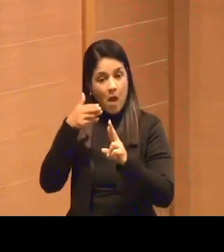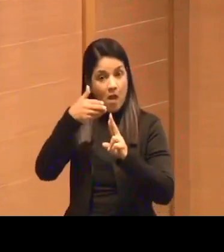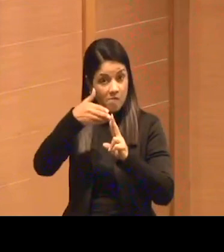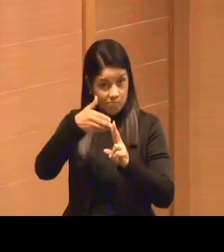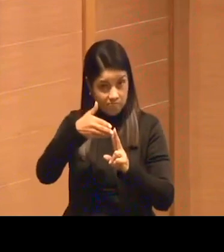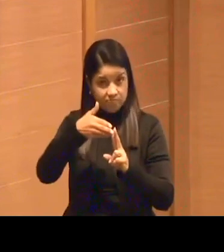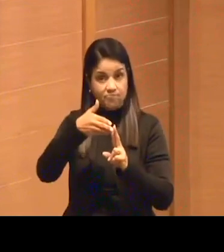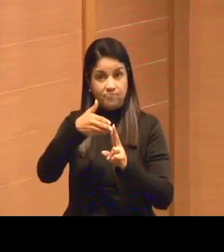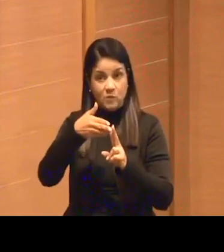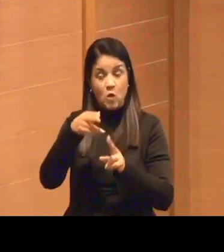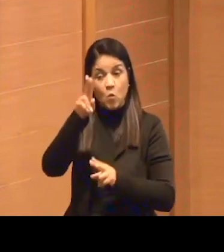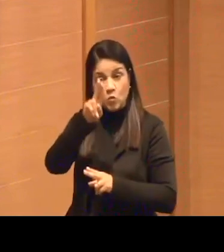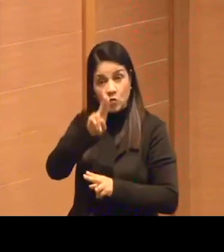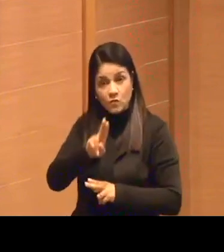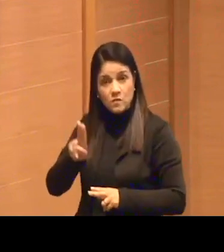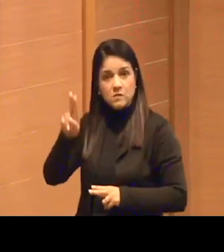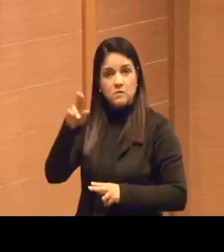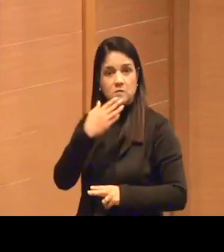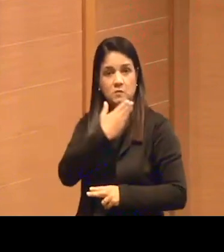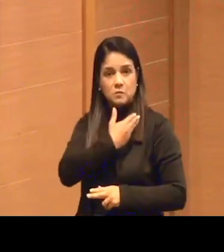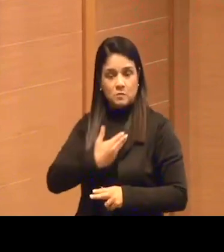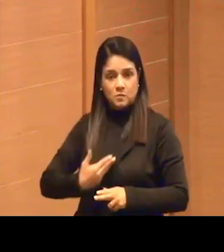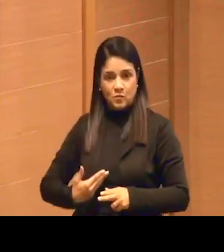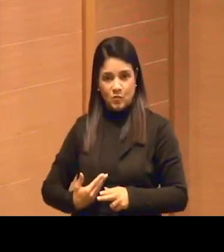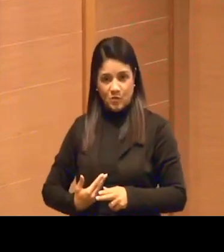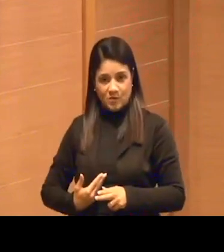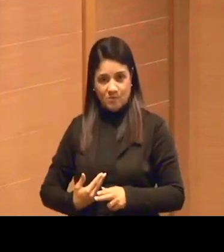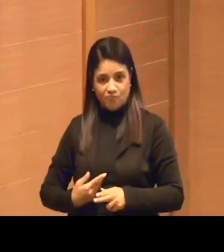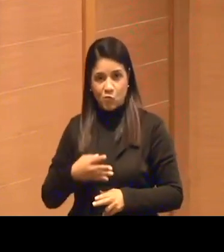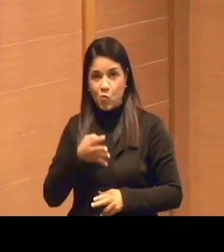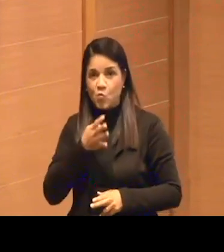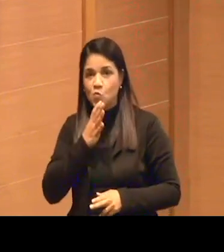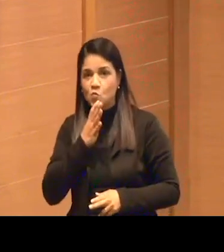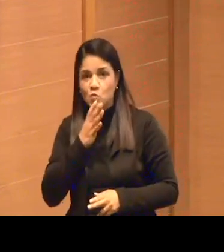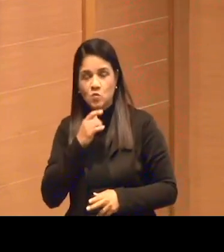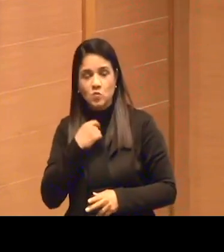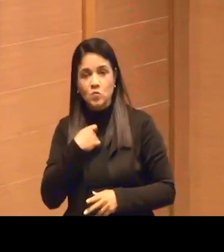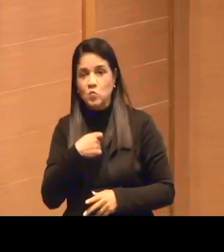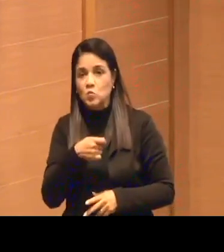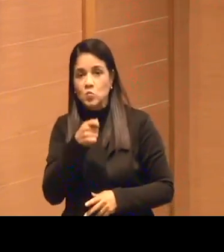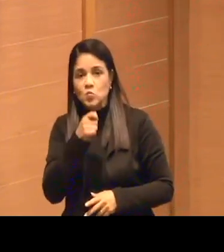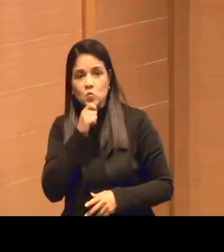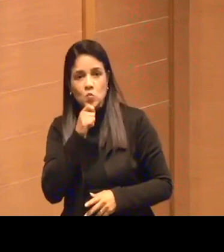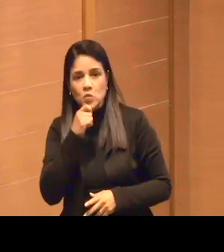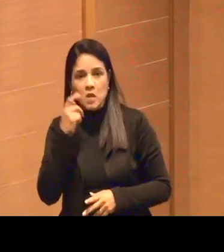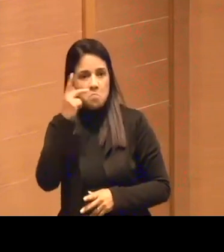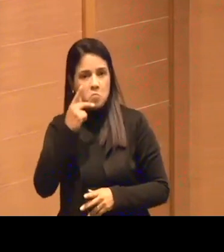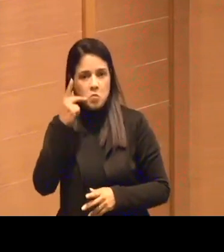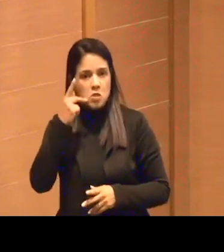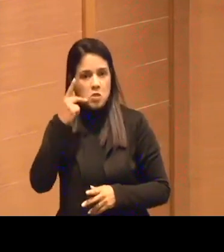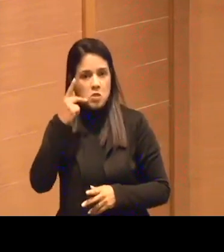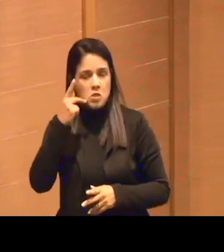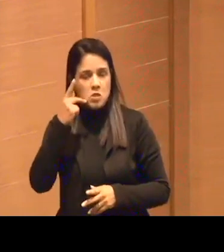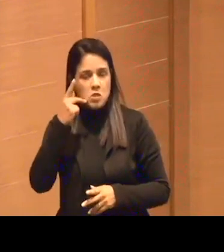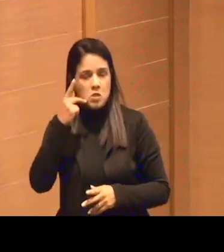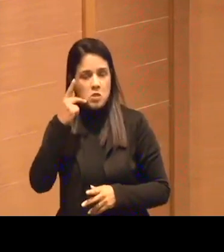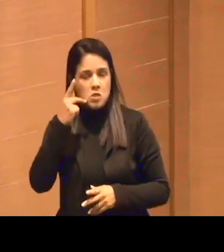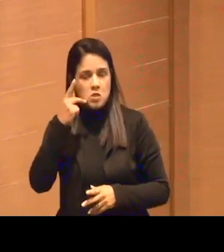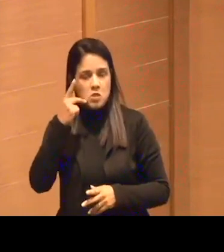as nossas universidades públicas, pelo que eu conheço, não tem políticas tão definidas assim,